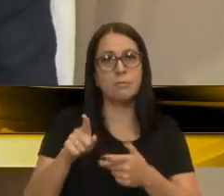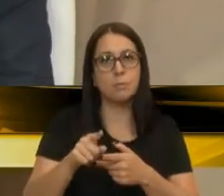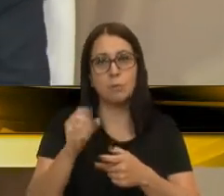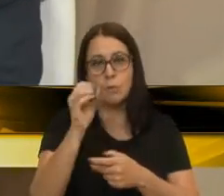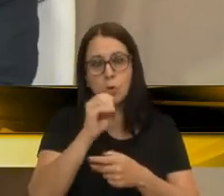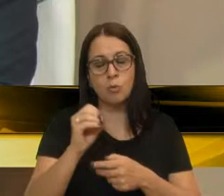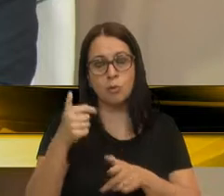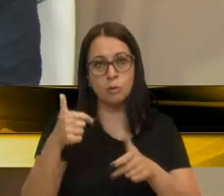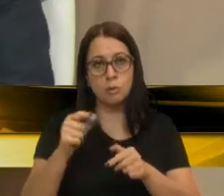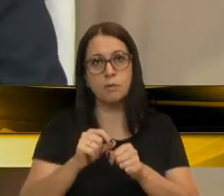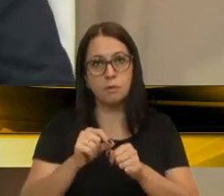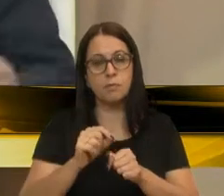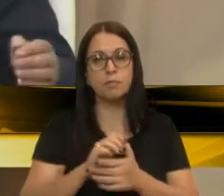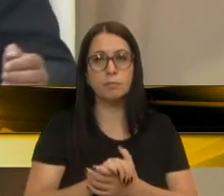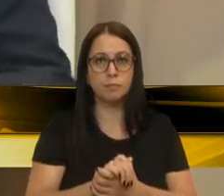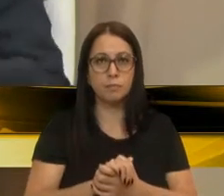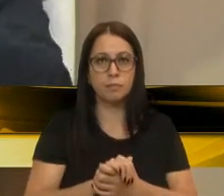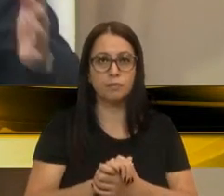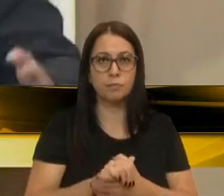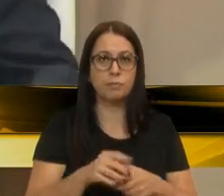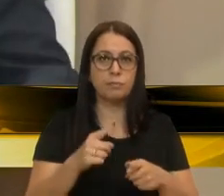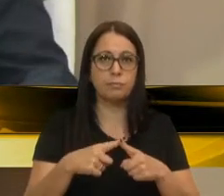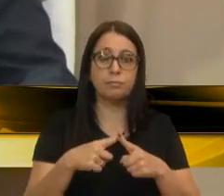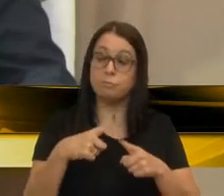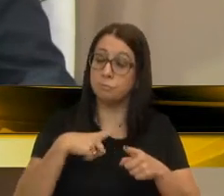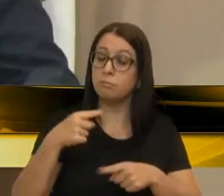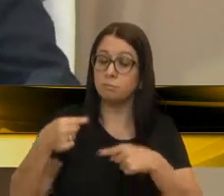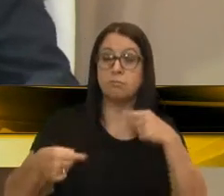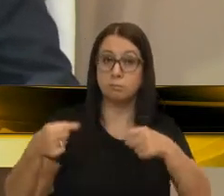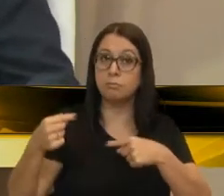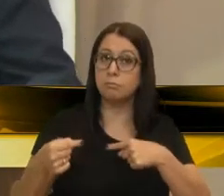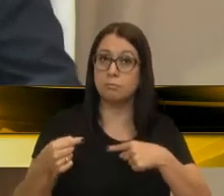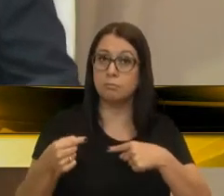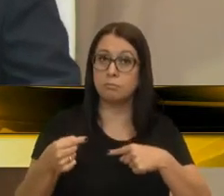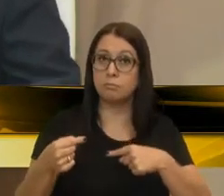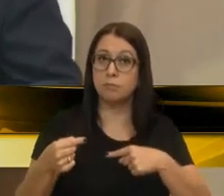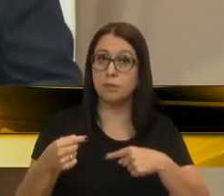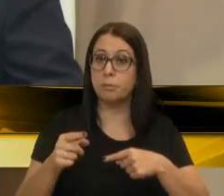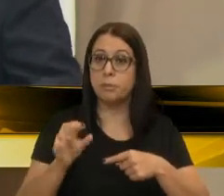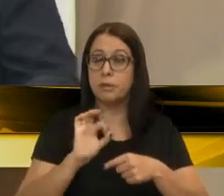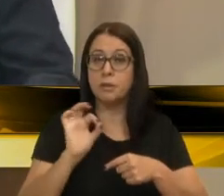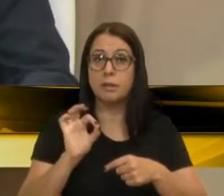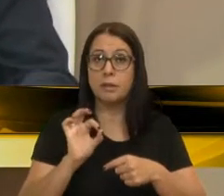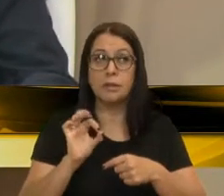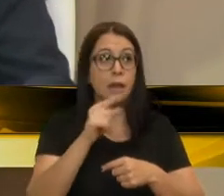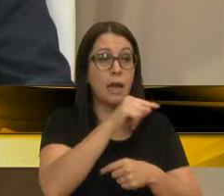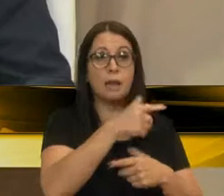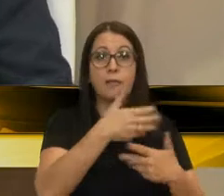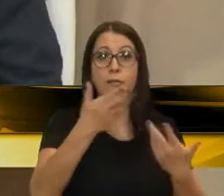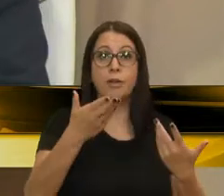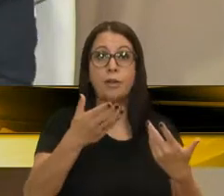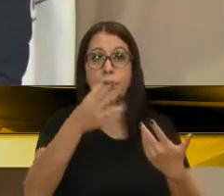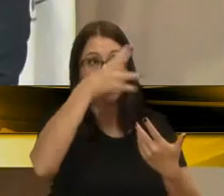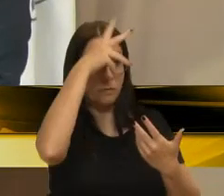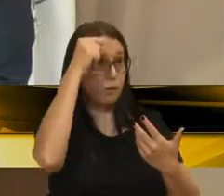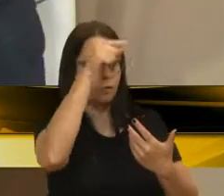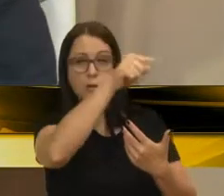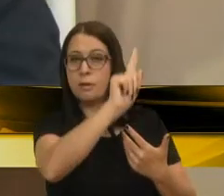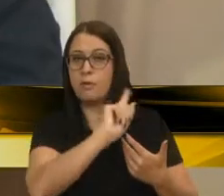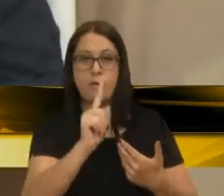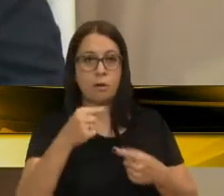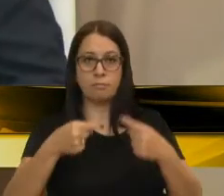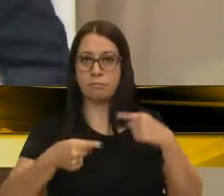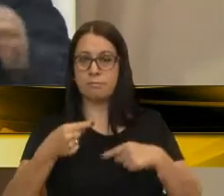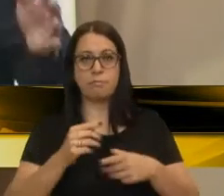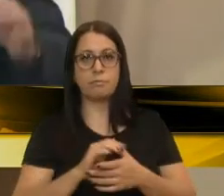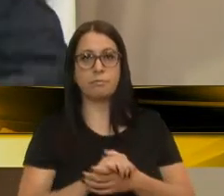belíssimo trabalho que o vem fazendo, porque houve o debate, porque senão de lá não veio o debate, do Executivo não veio o debate, do